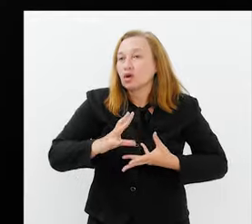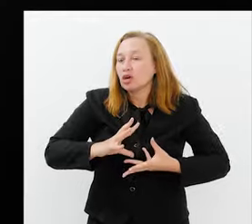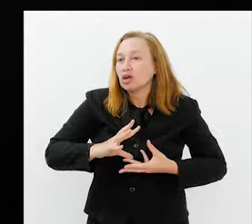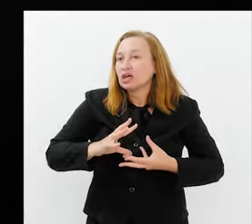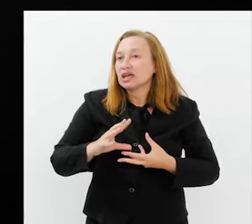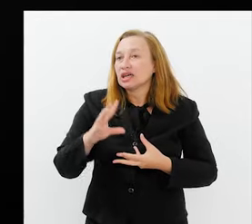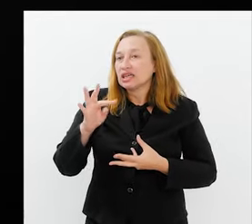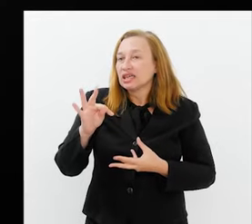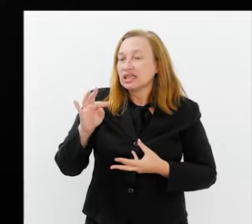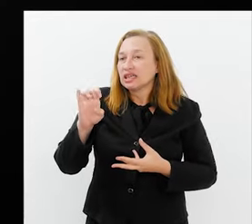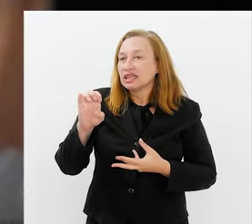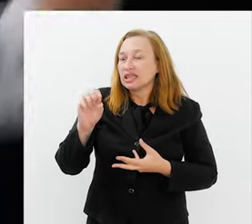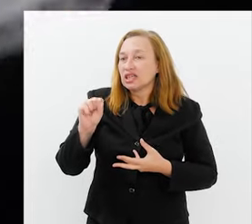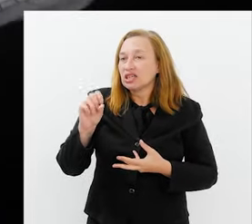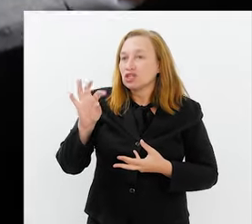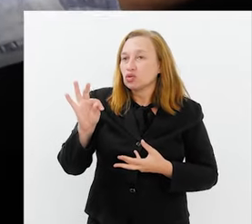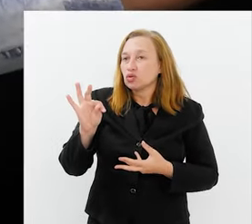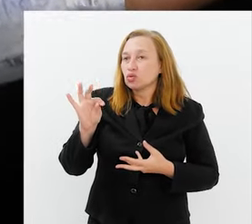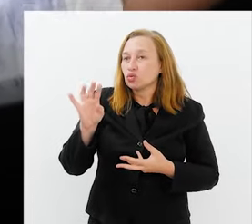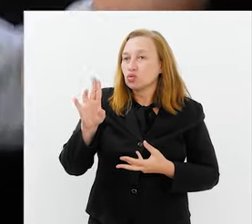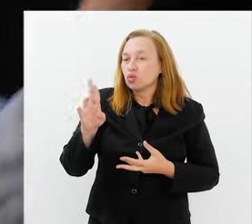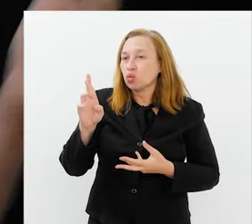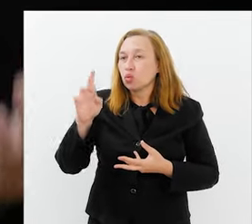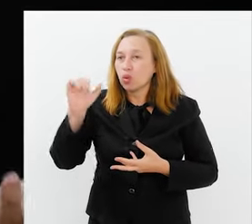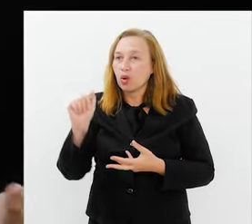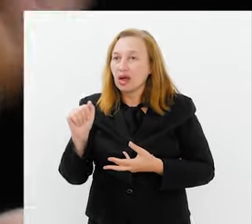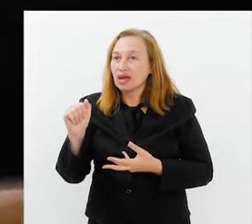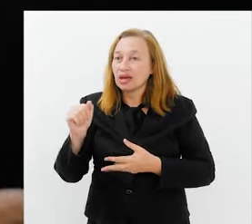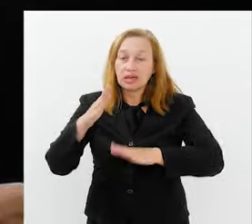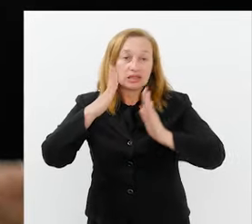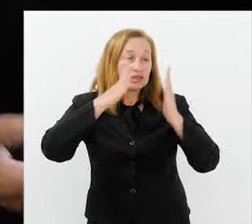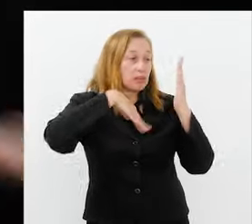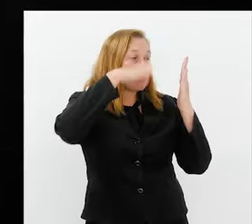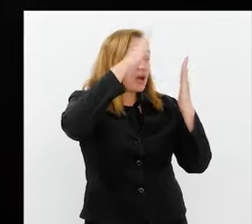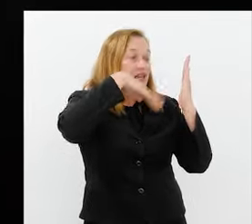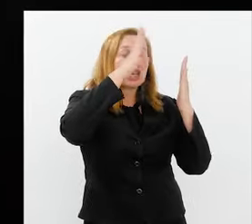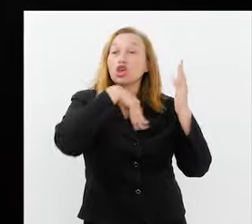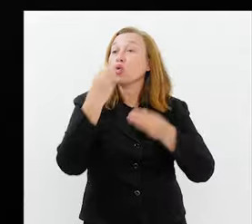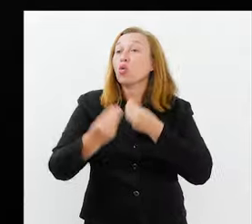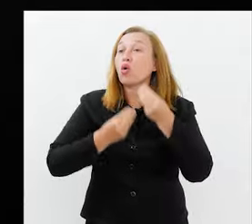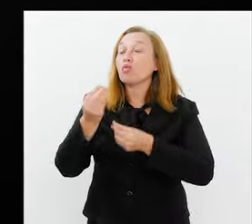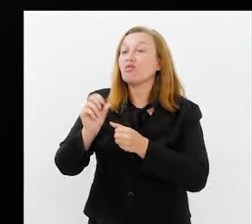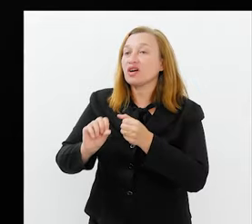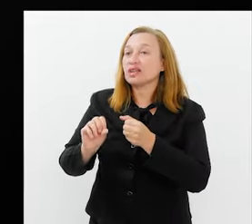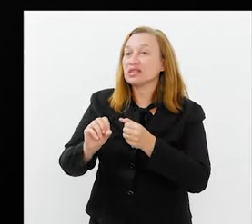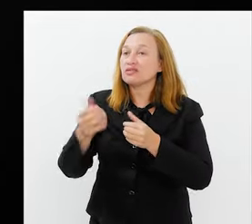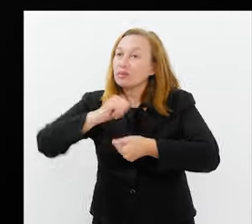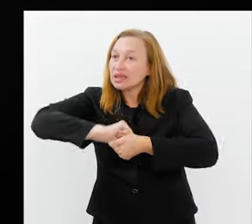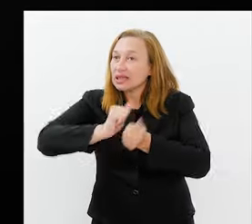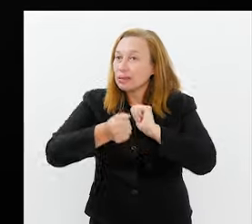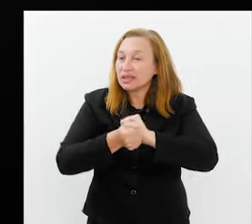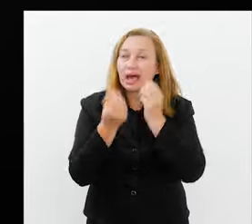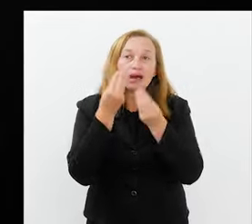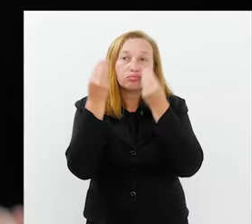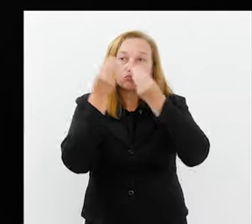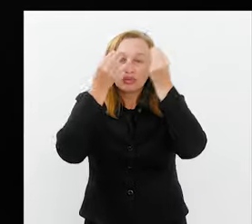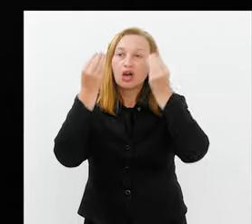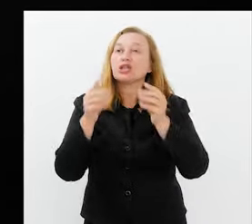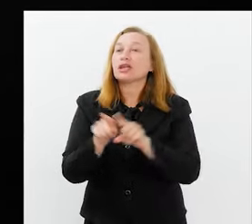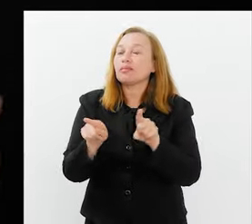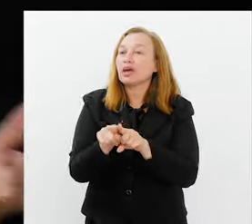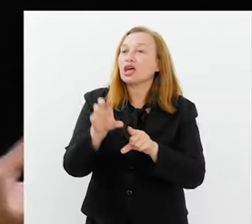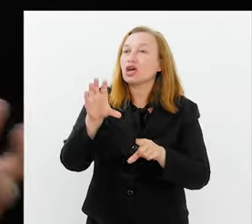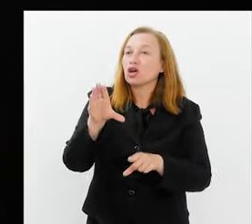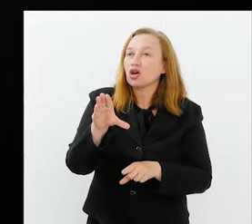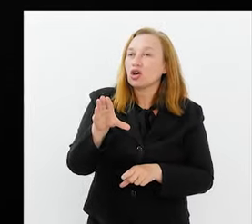como, por exemplo, uma textura de parede. Como que aquela textura foi feita? Vamos trazer isso para a maquiagem. Crochê.